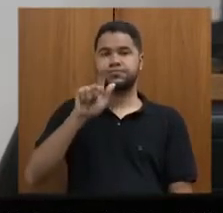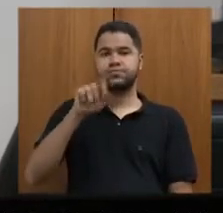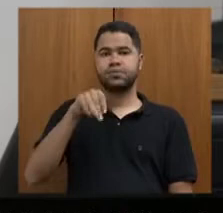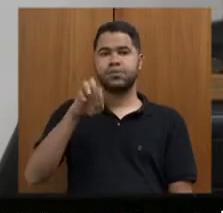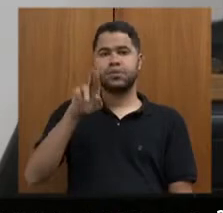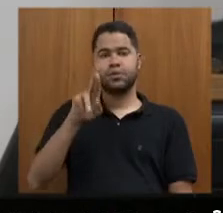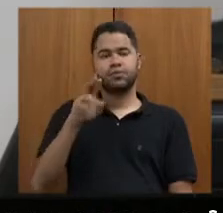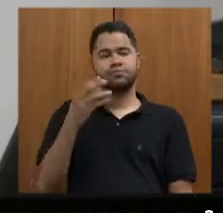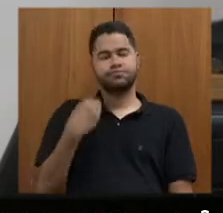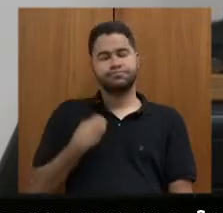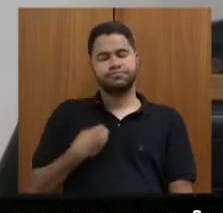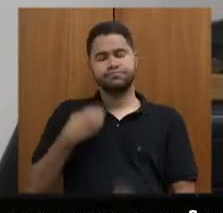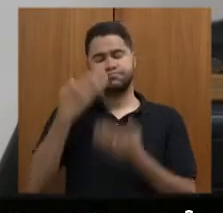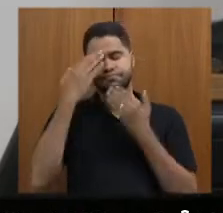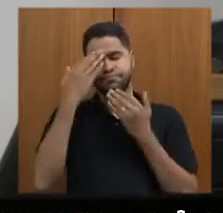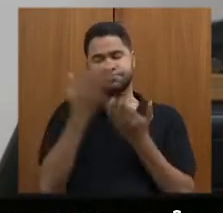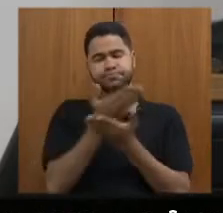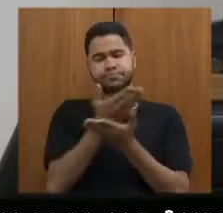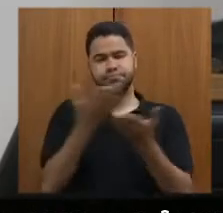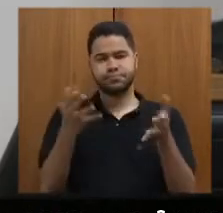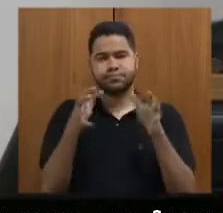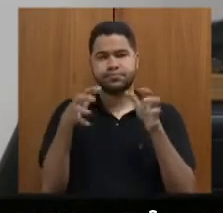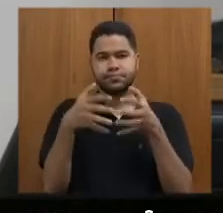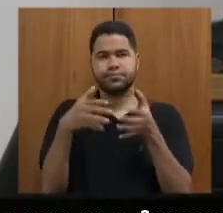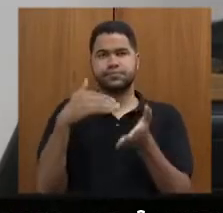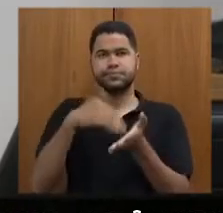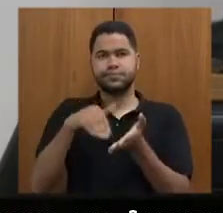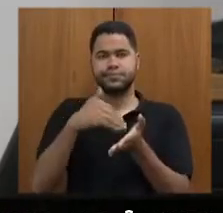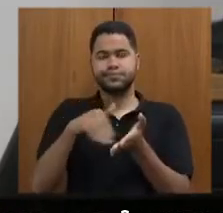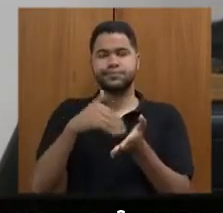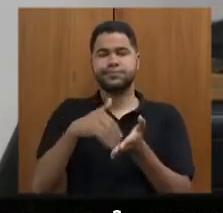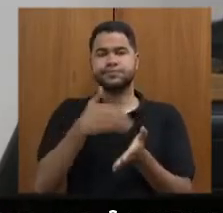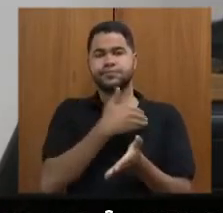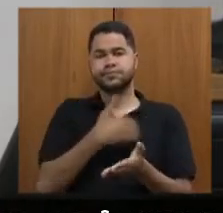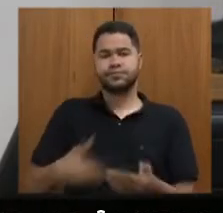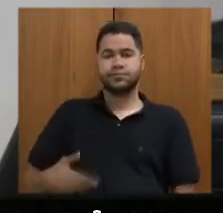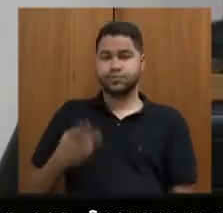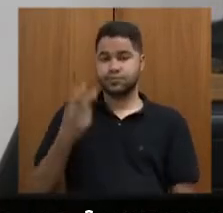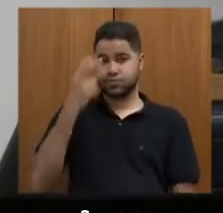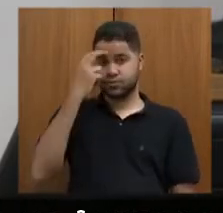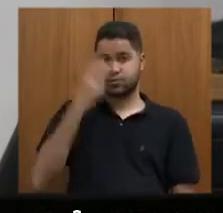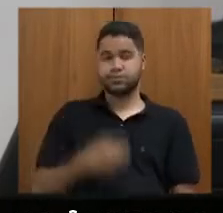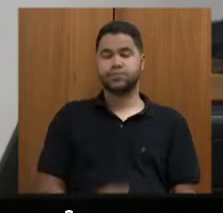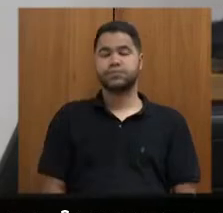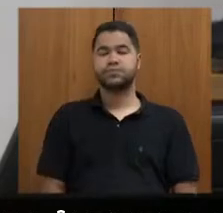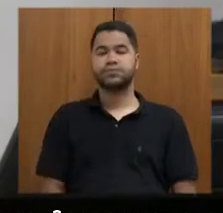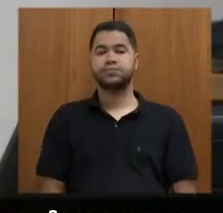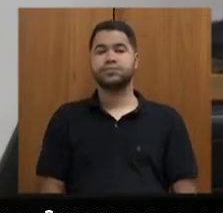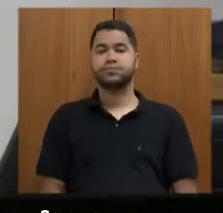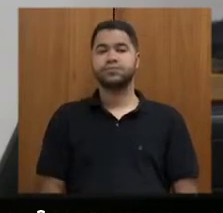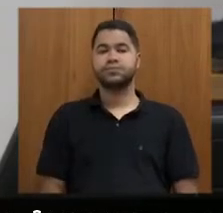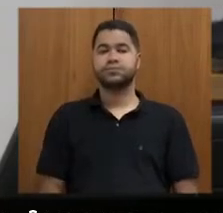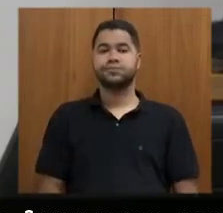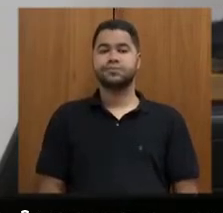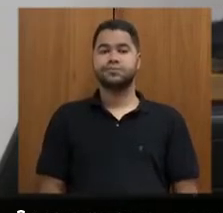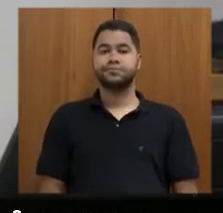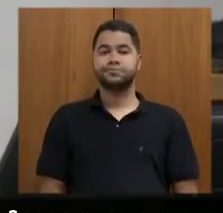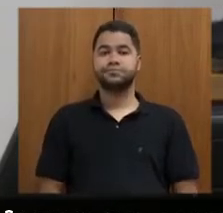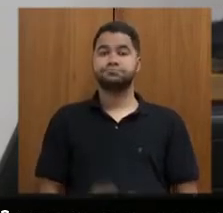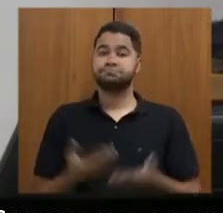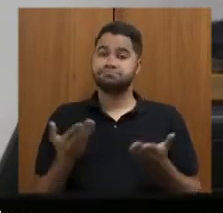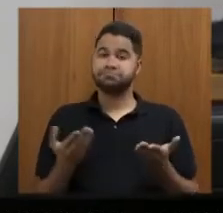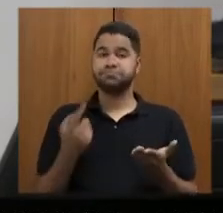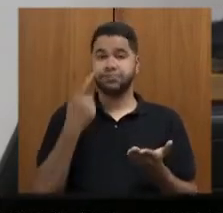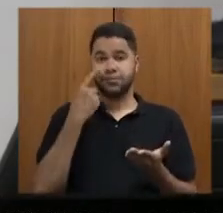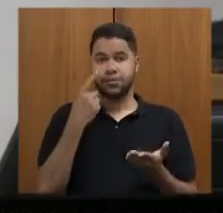Agradecemos a presença de toda a equipe aqui da Secretaria de Estado da Cultura. A presidência, tendo em